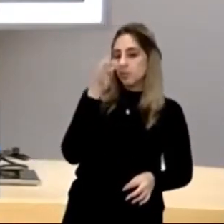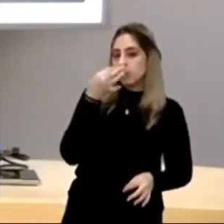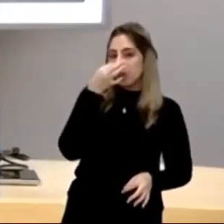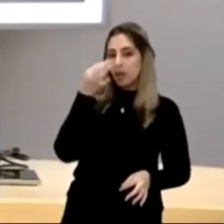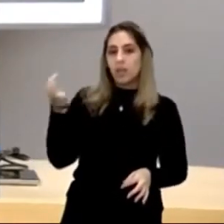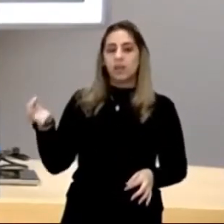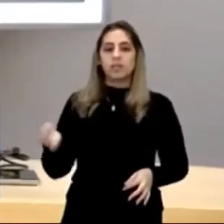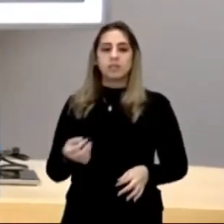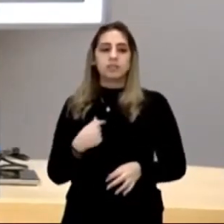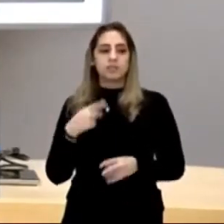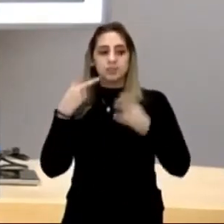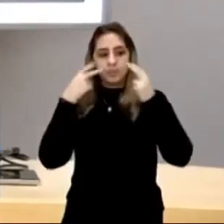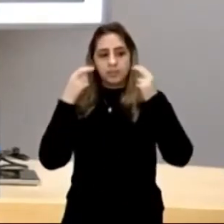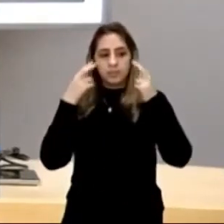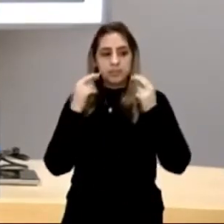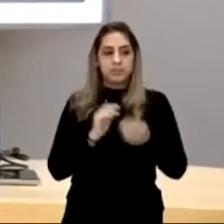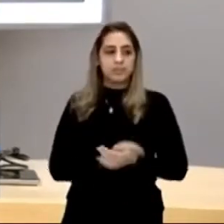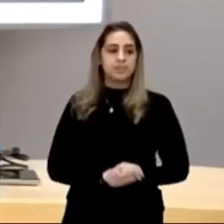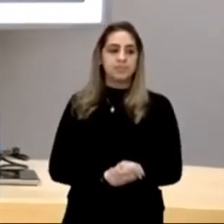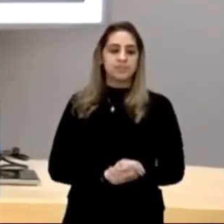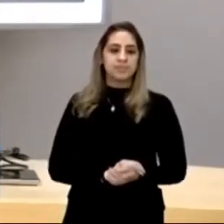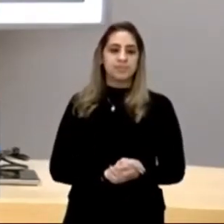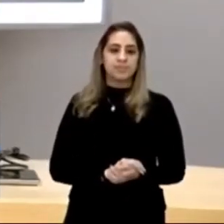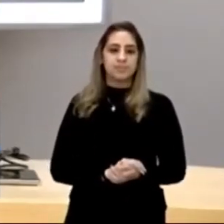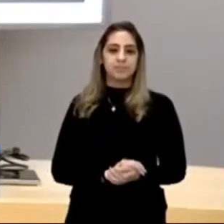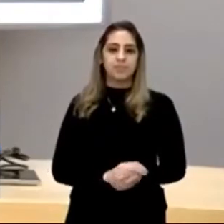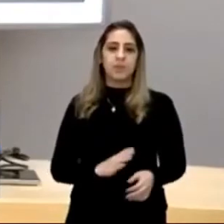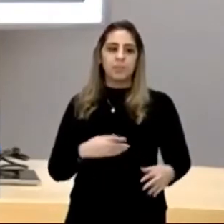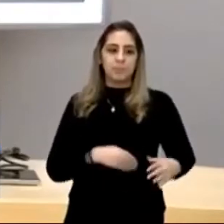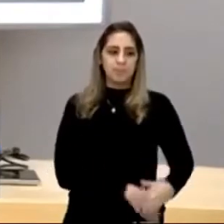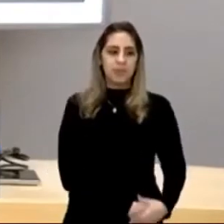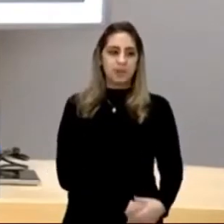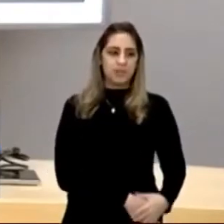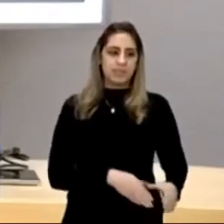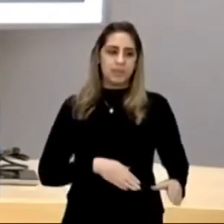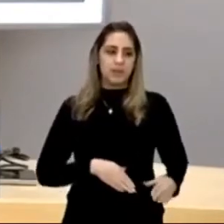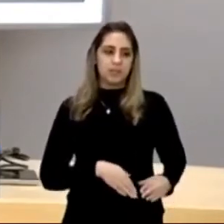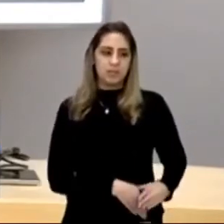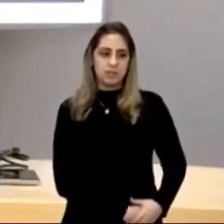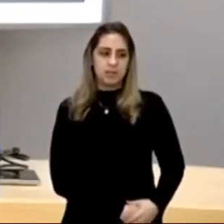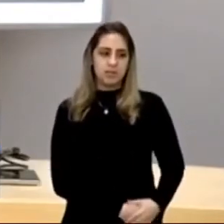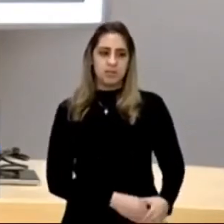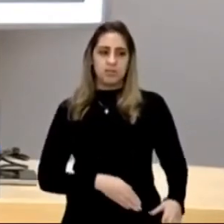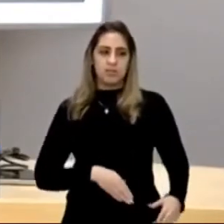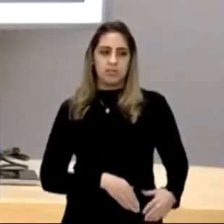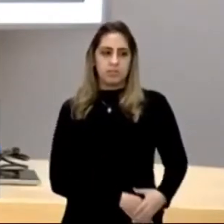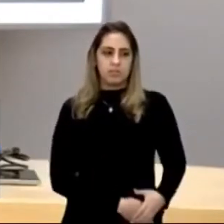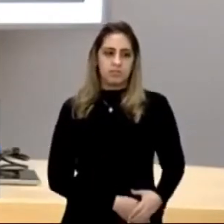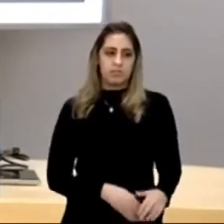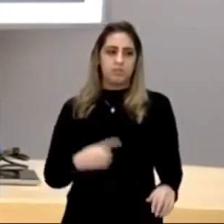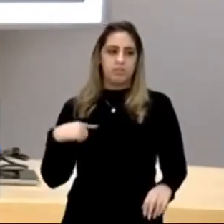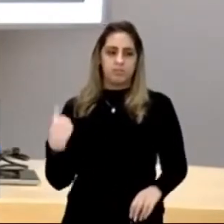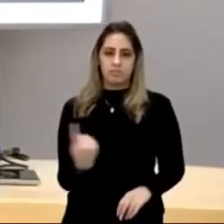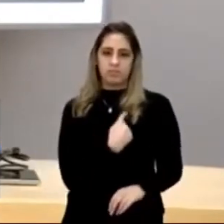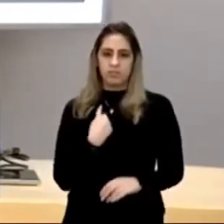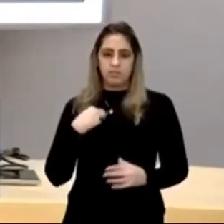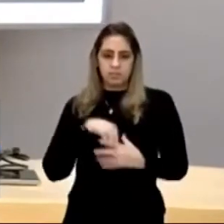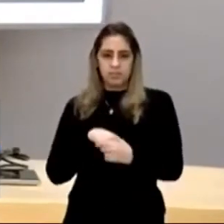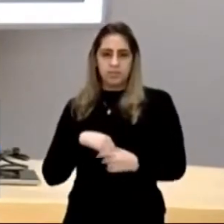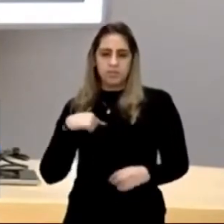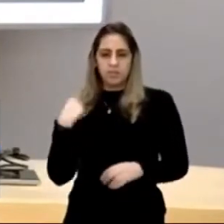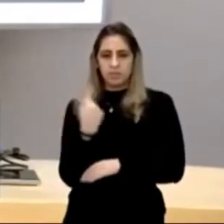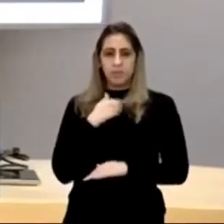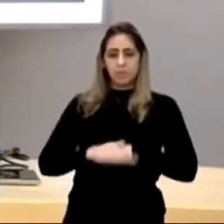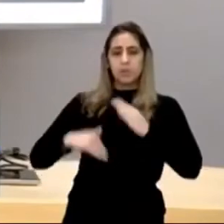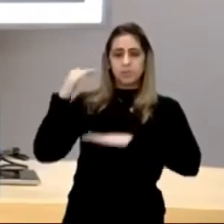algumas tribos, algumas nações indígenas, que usam aqueles adornos, puxando o lábio, ou seja, é mais